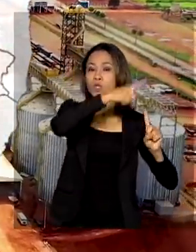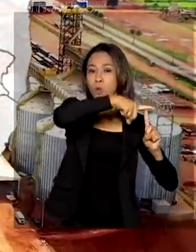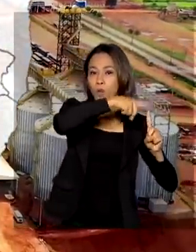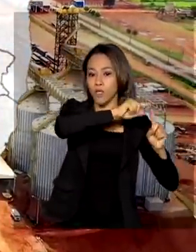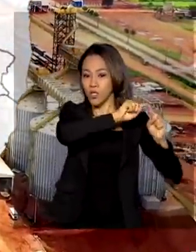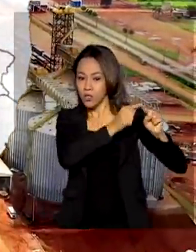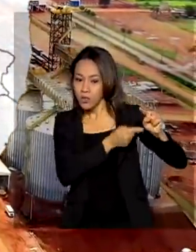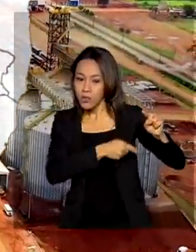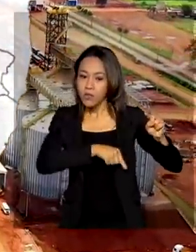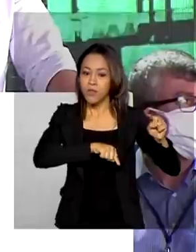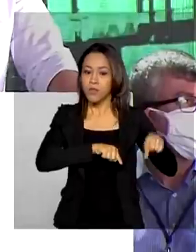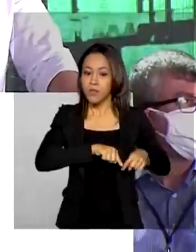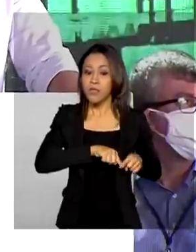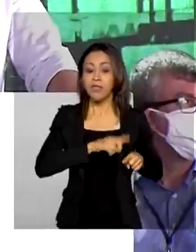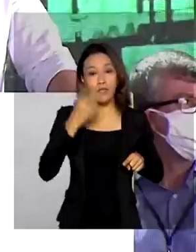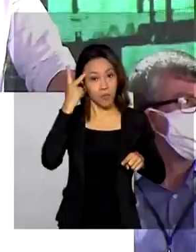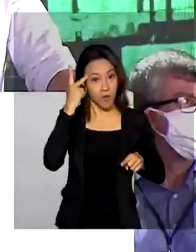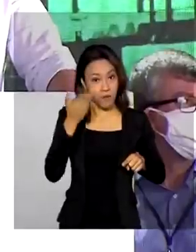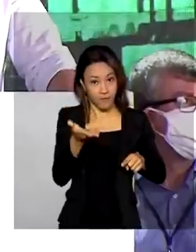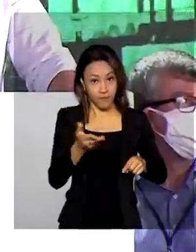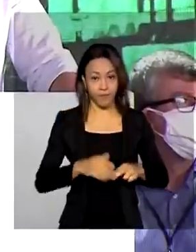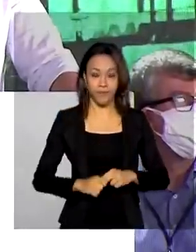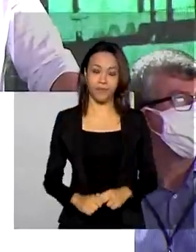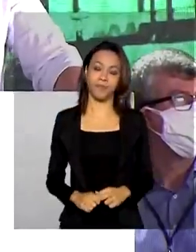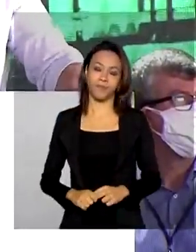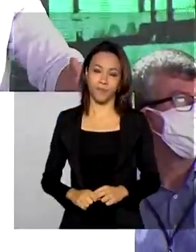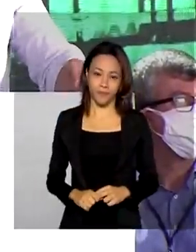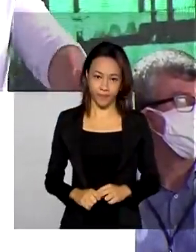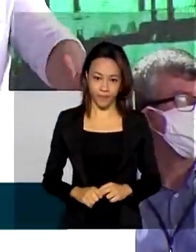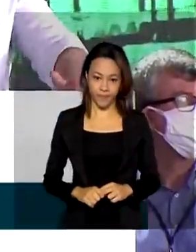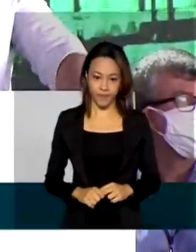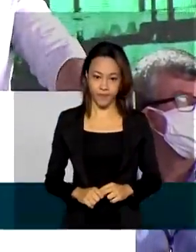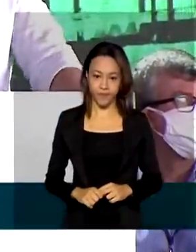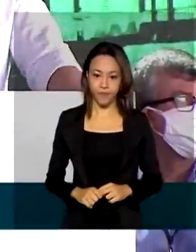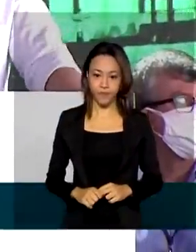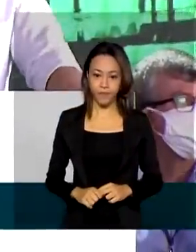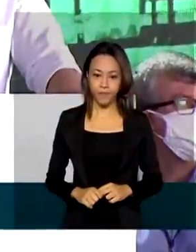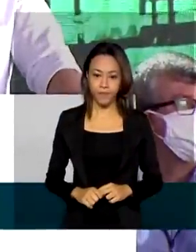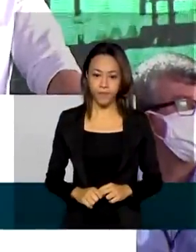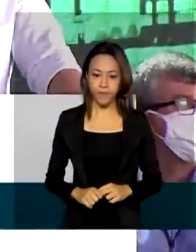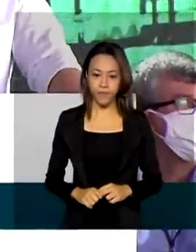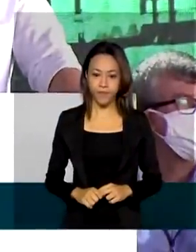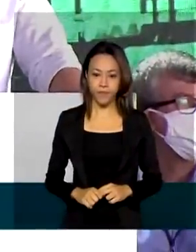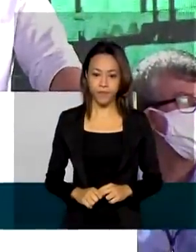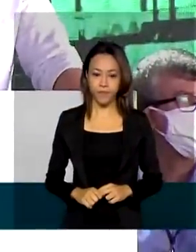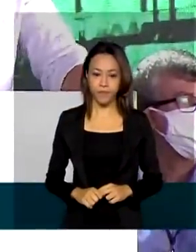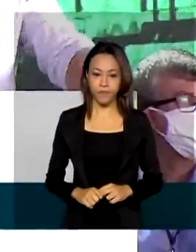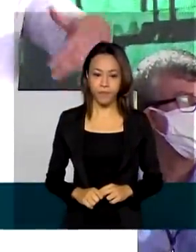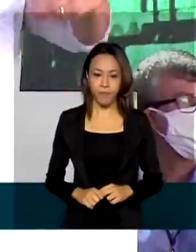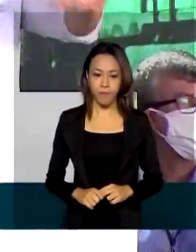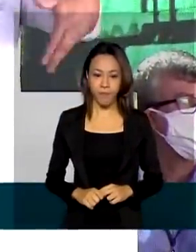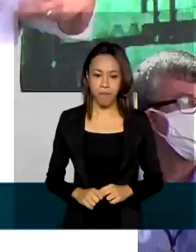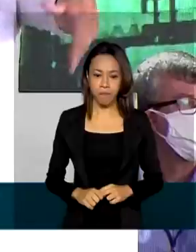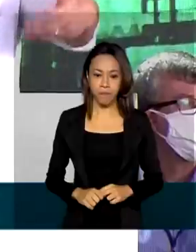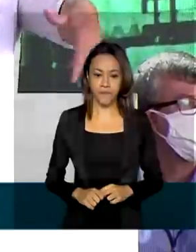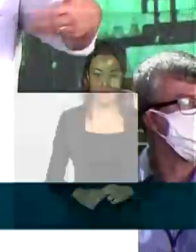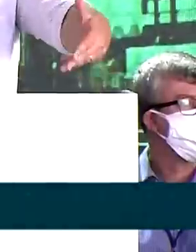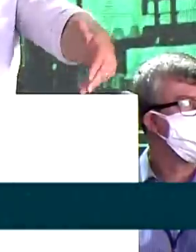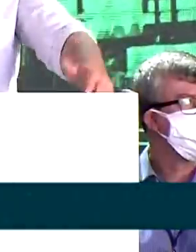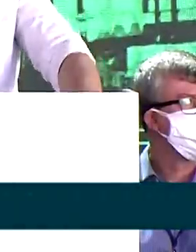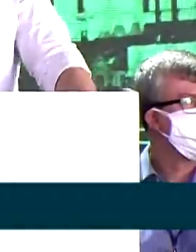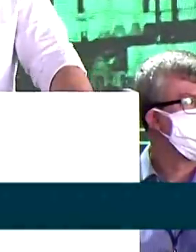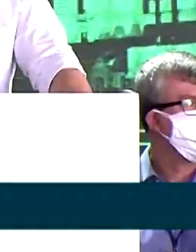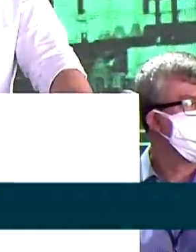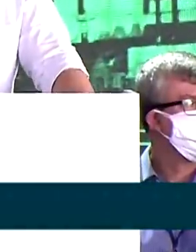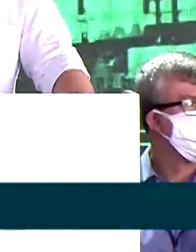Estrela do Oeste, em São Paulo. Mais de 700 milhões de reais investidos nesse segmento, que vai começar